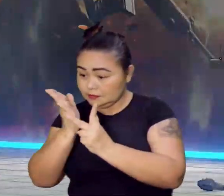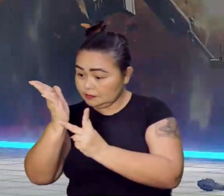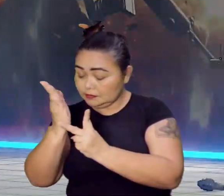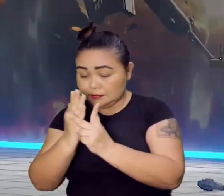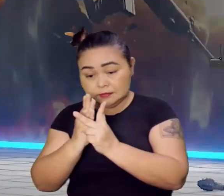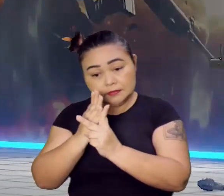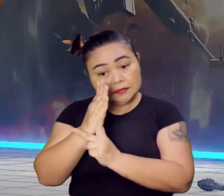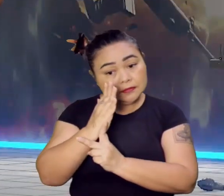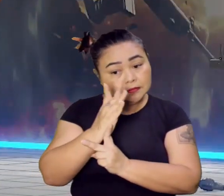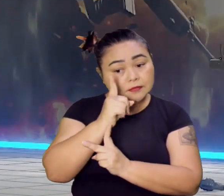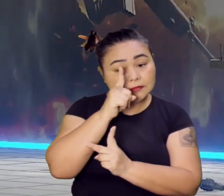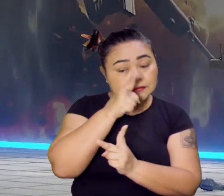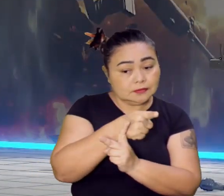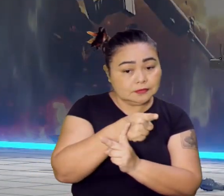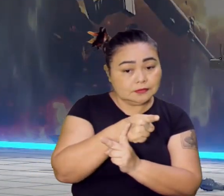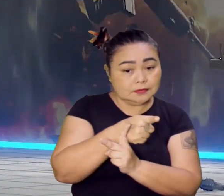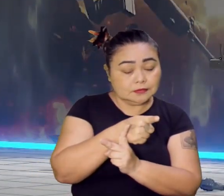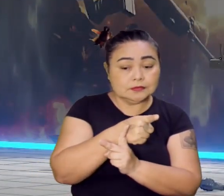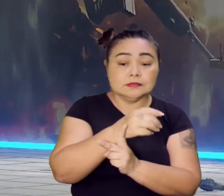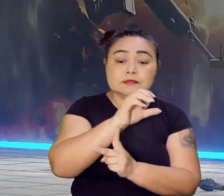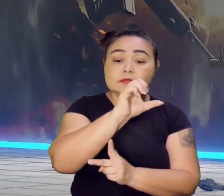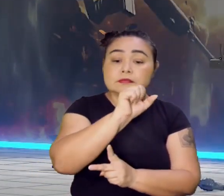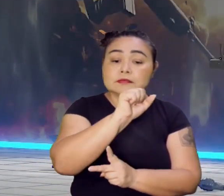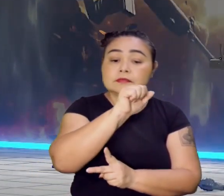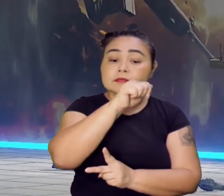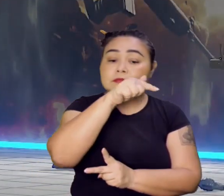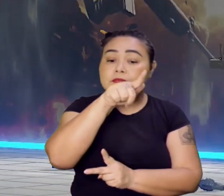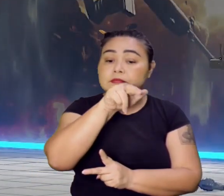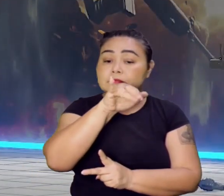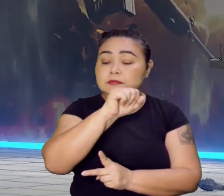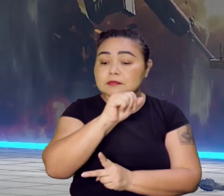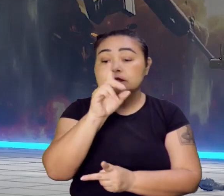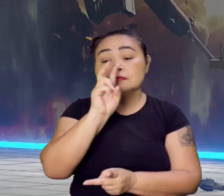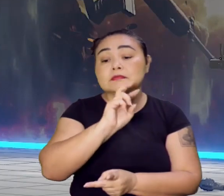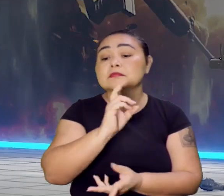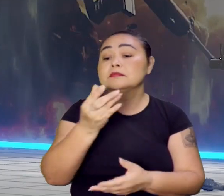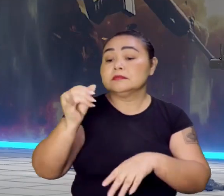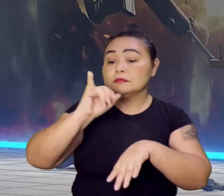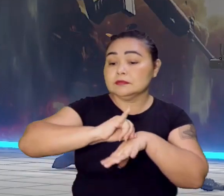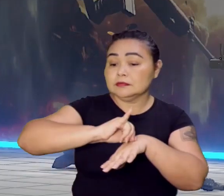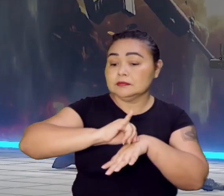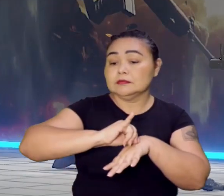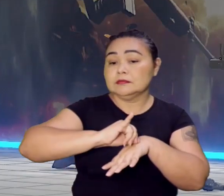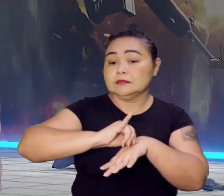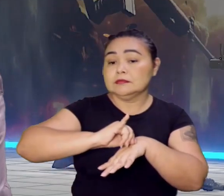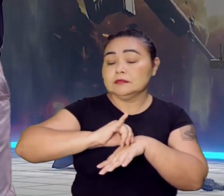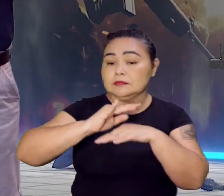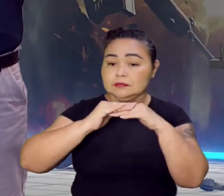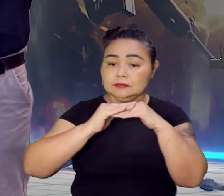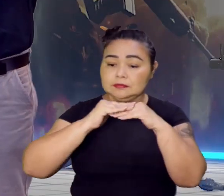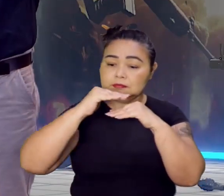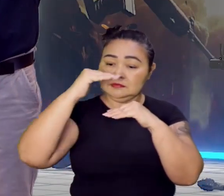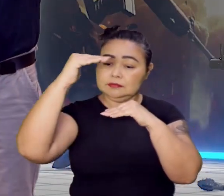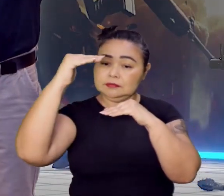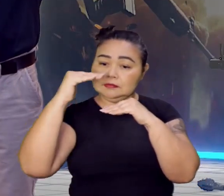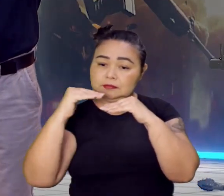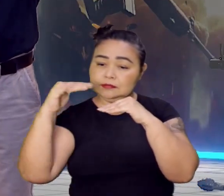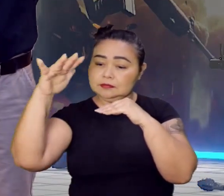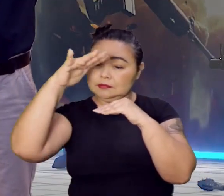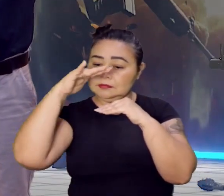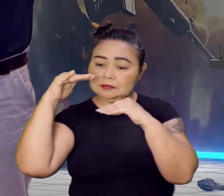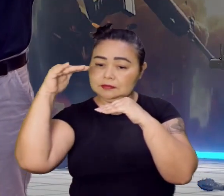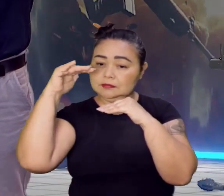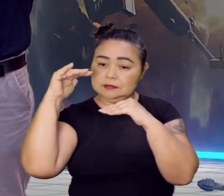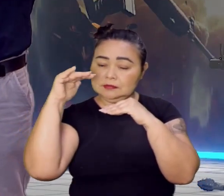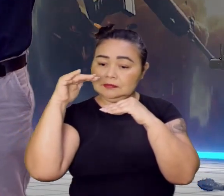Uma, São Luís como a capital do Maranhão, que era a parte do estado